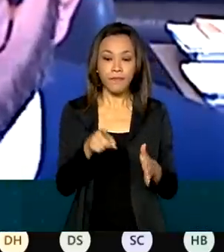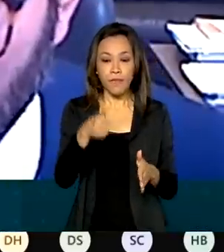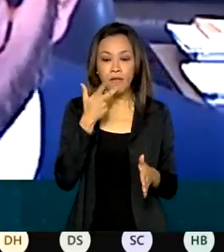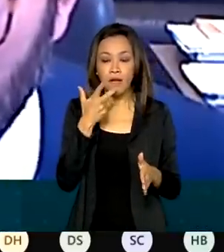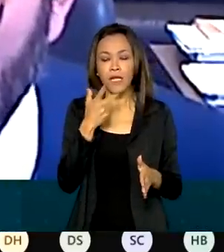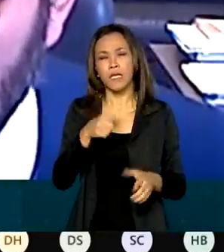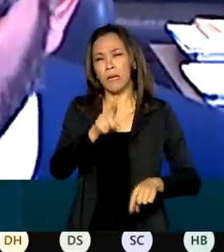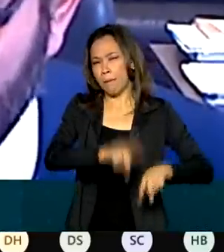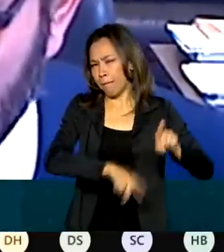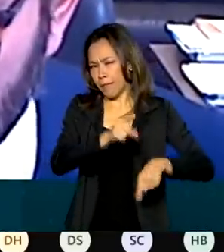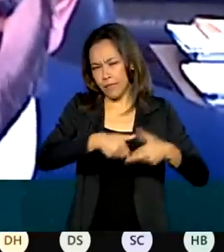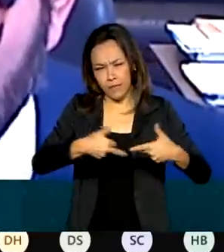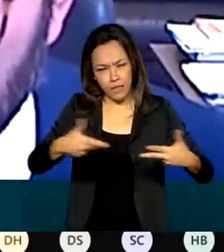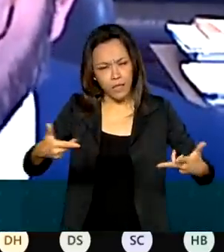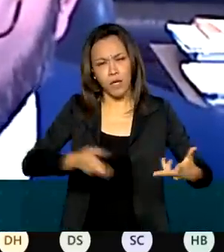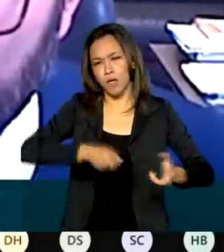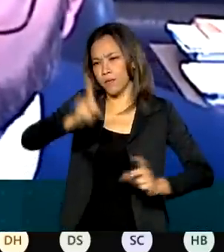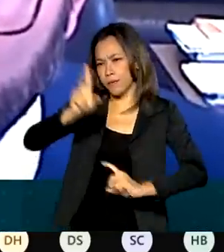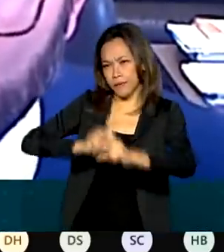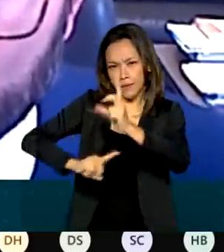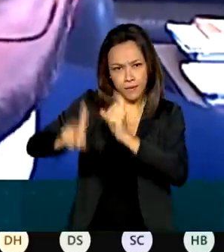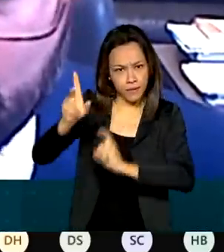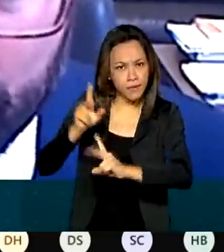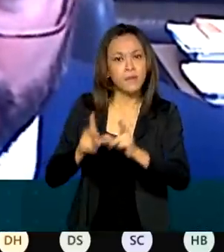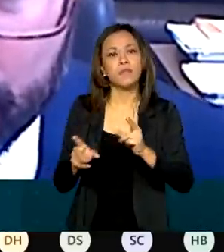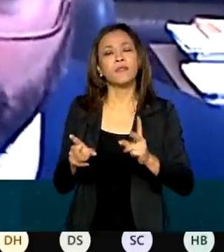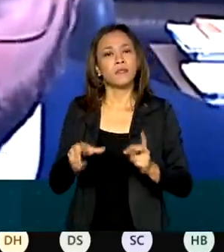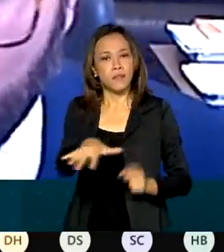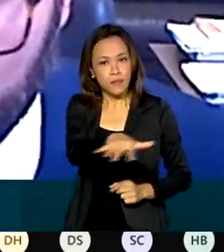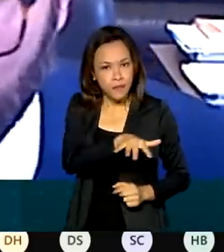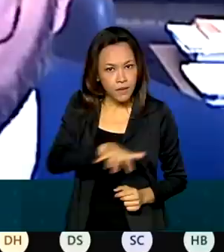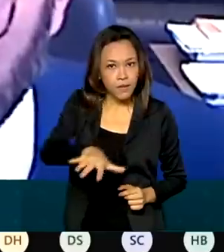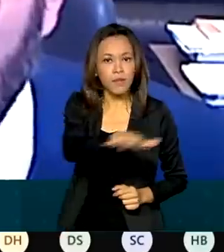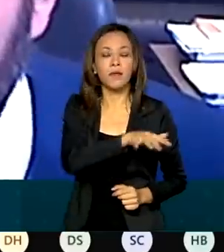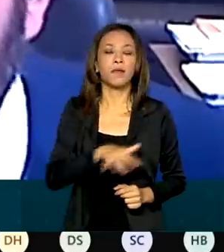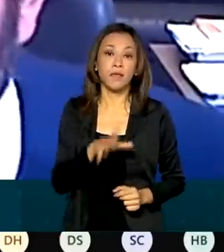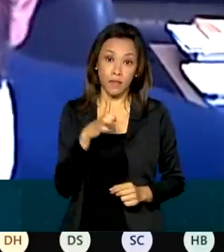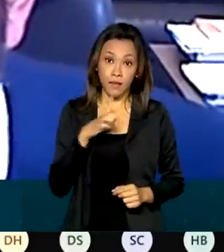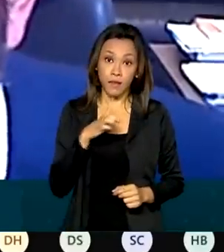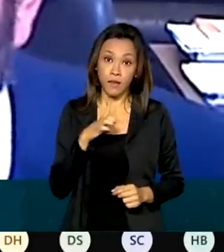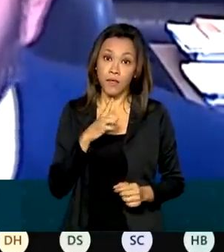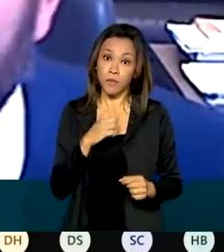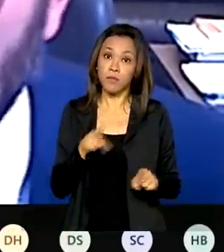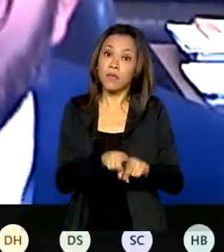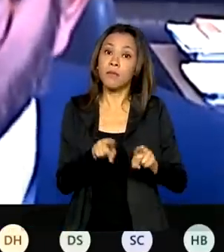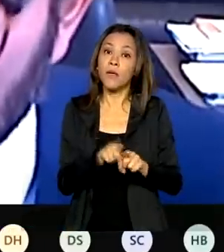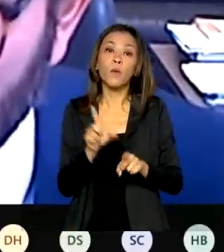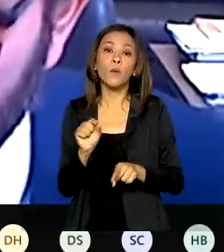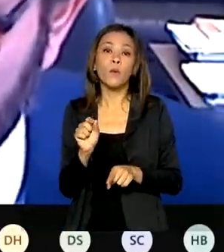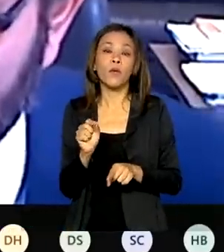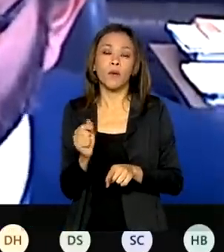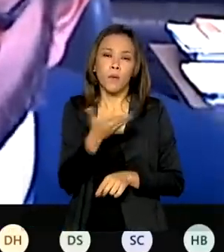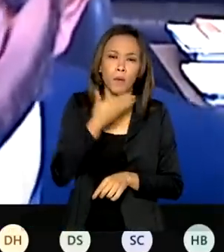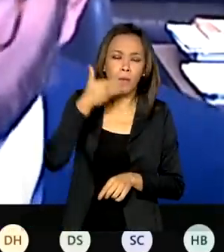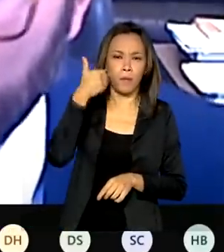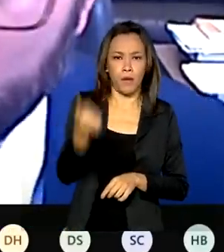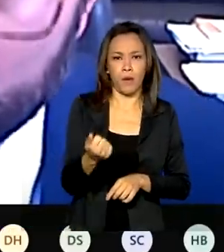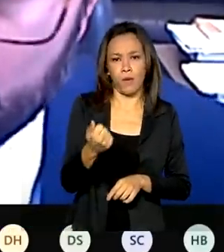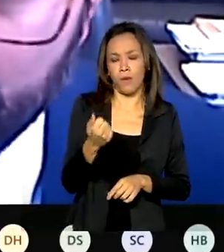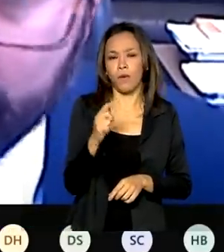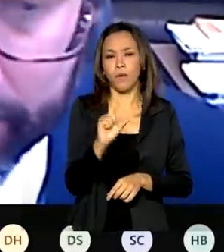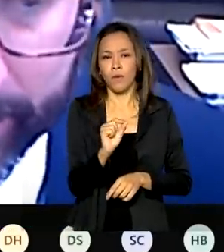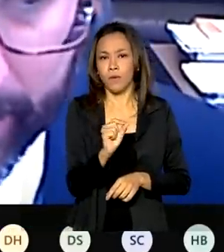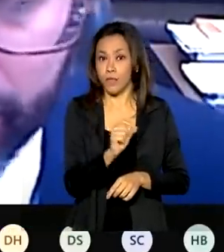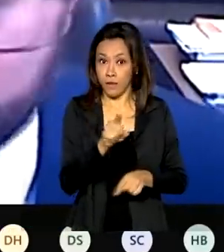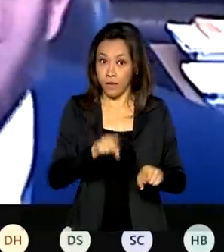commodities agrícolas, de uma boa performance do comércio de commodities agrícolas, agrícola tenhamos também uma melhor performance do comércio